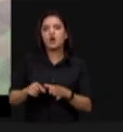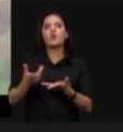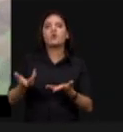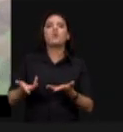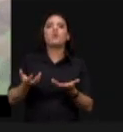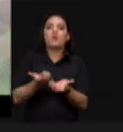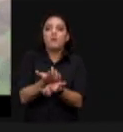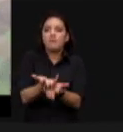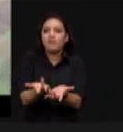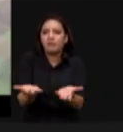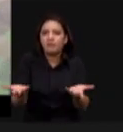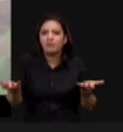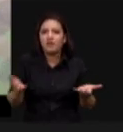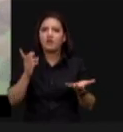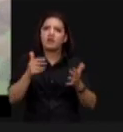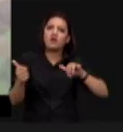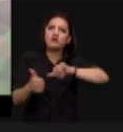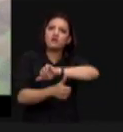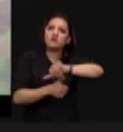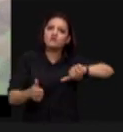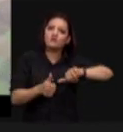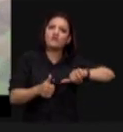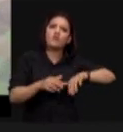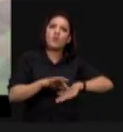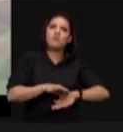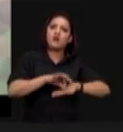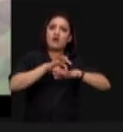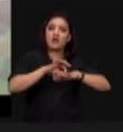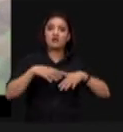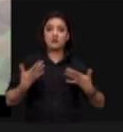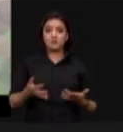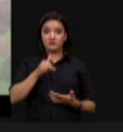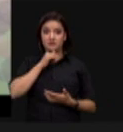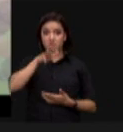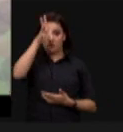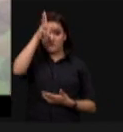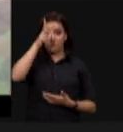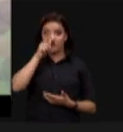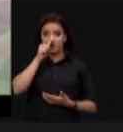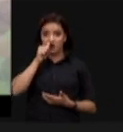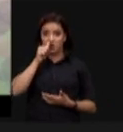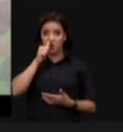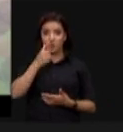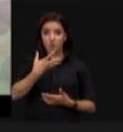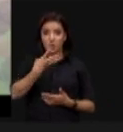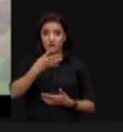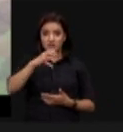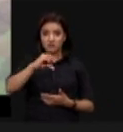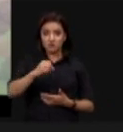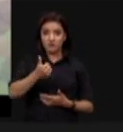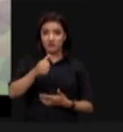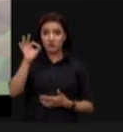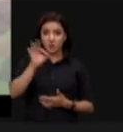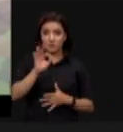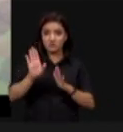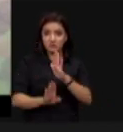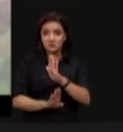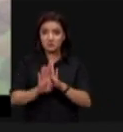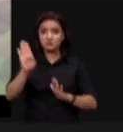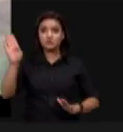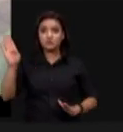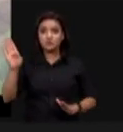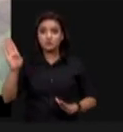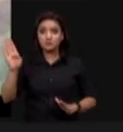ou capim transformada em proteína animal. Veja o senhor, a produção de frango, senhor ministro, cresceu 491% nesse período. O é o frango?